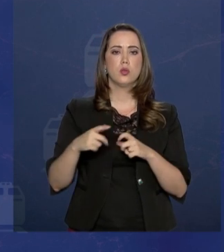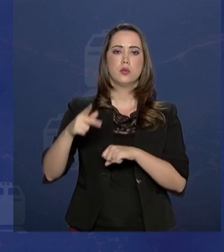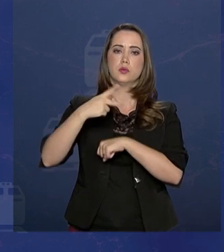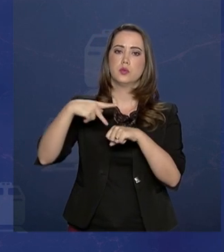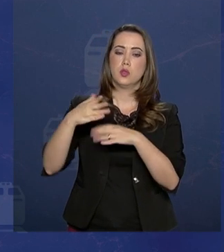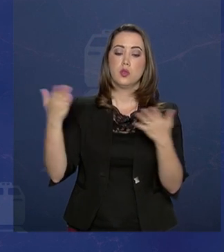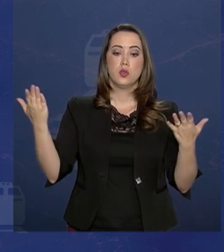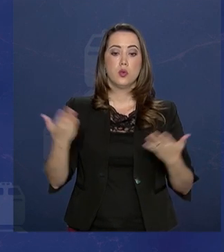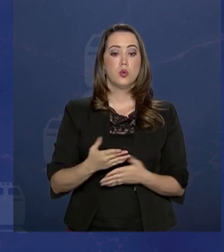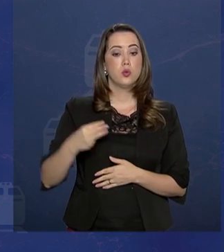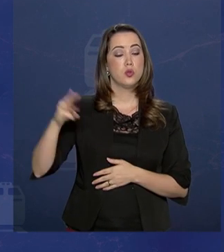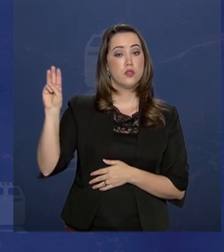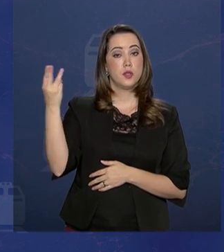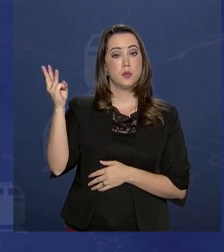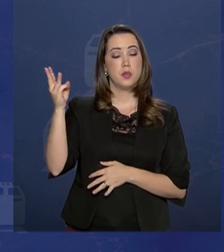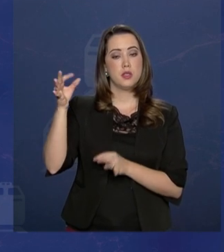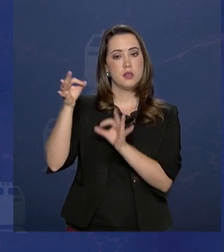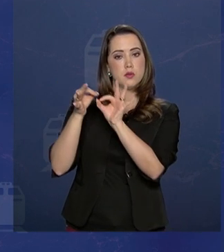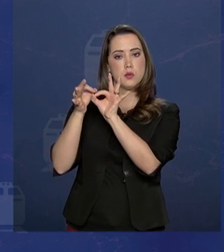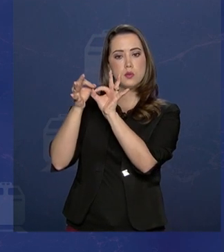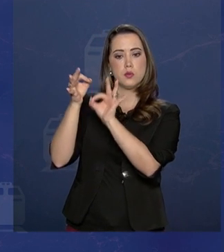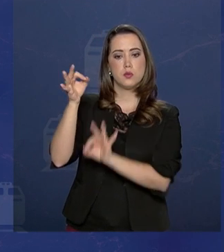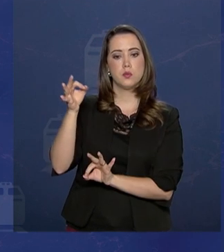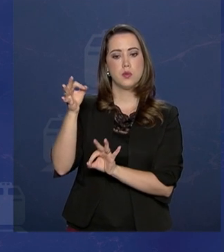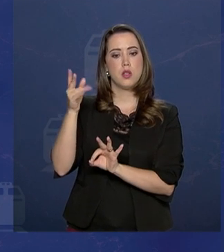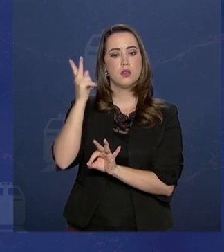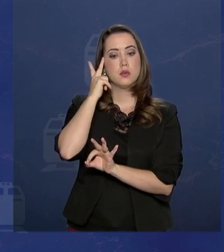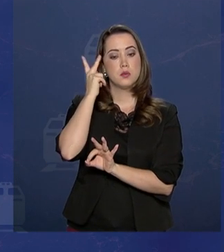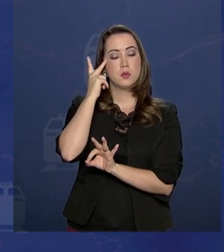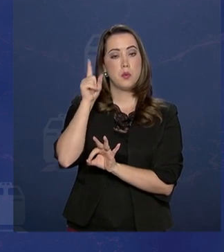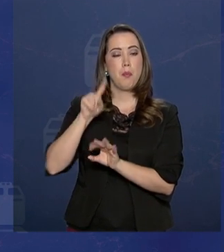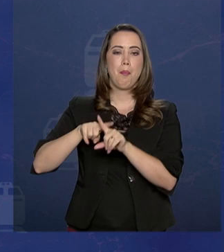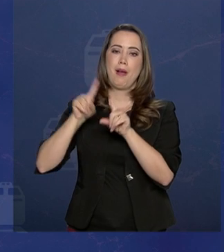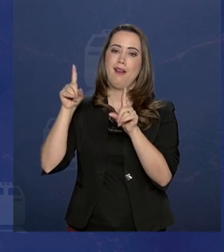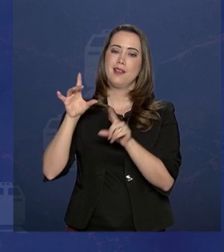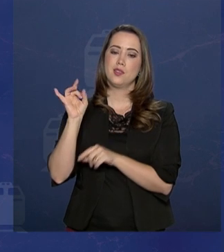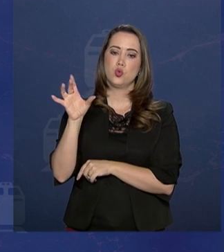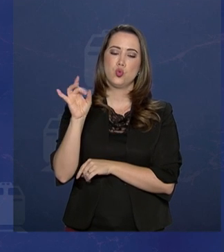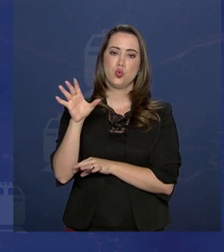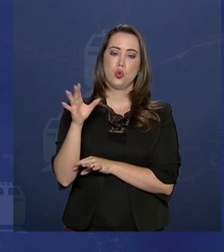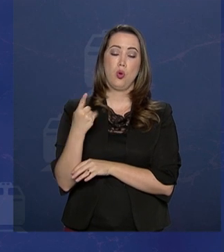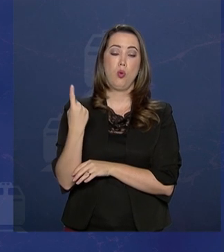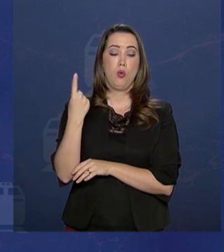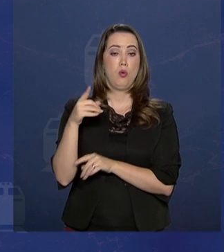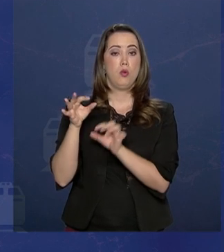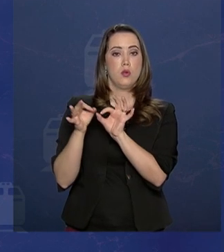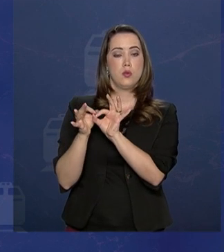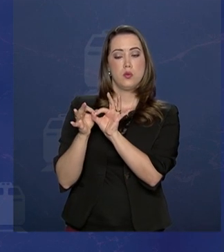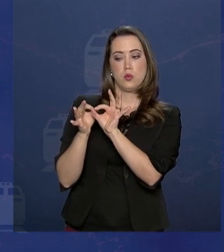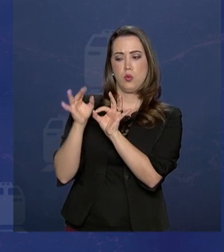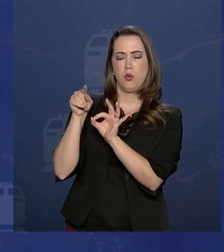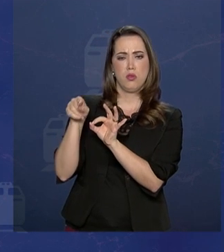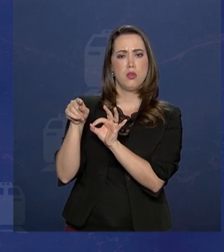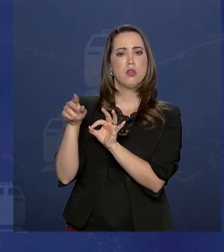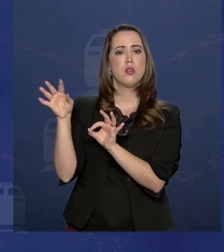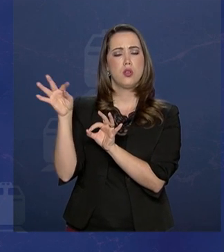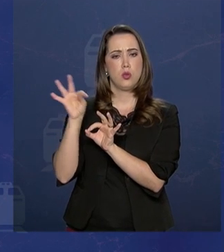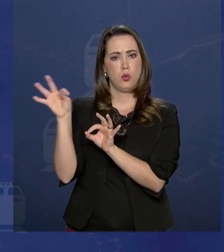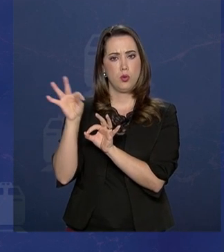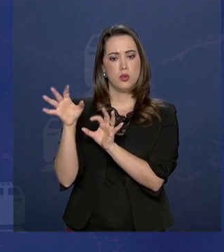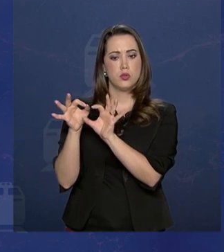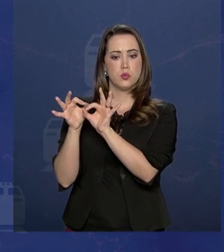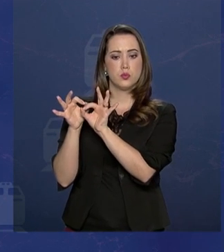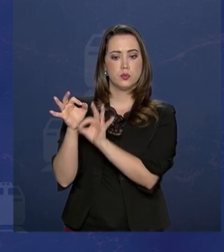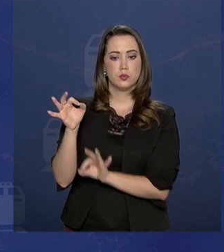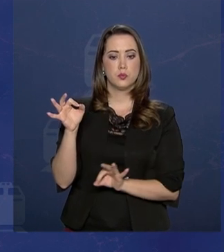Açailândia, no Maranhão, à Estrela do Oeste, em São Paulo. Mas apenas o trecho entre Açailândia e Porto Nacional,